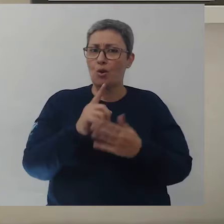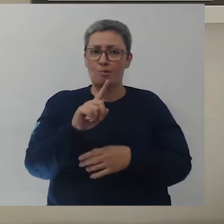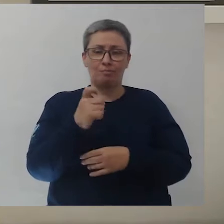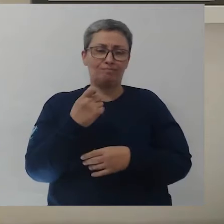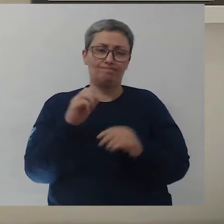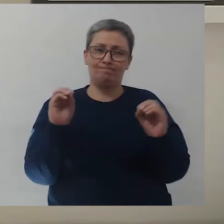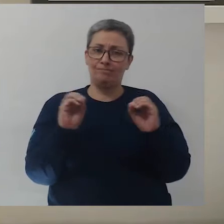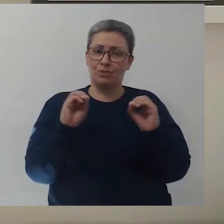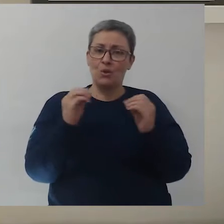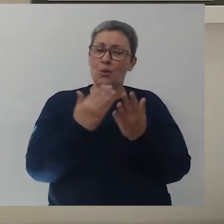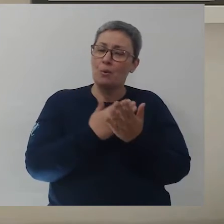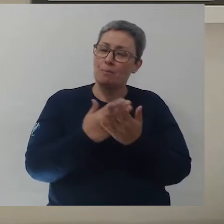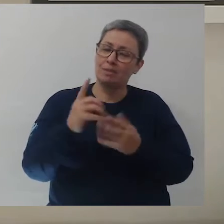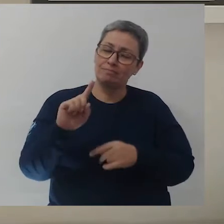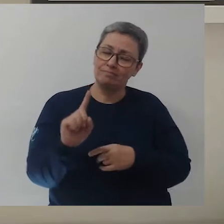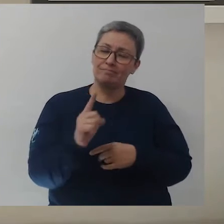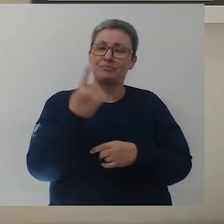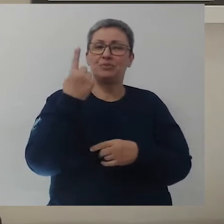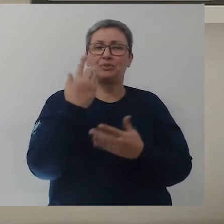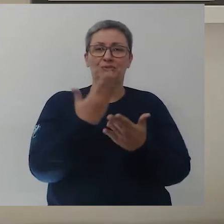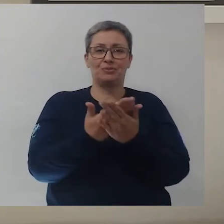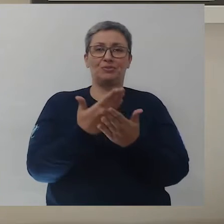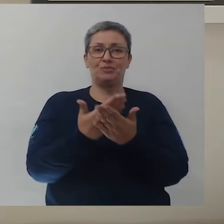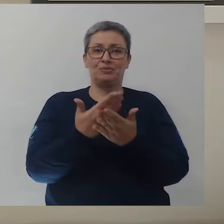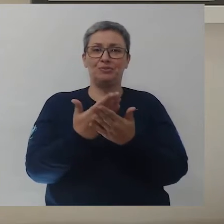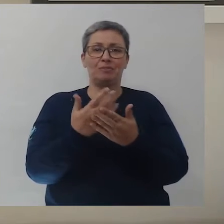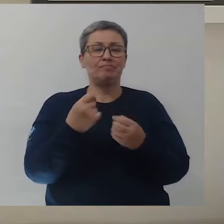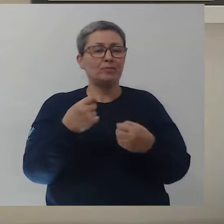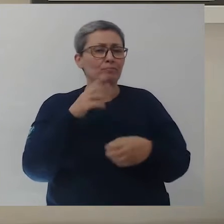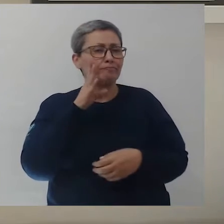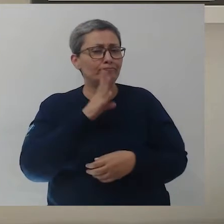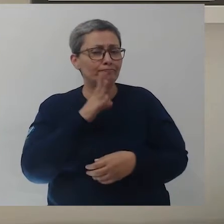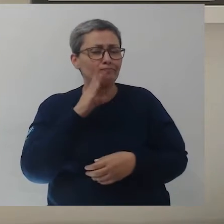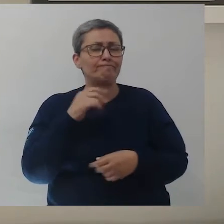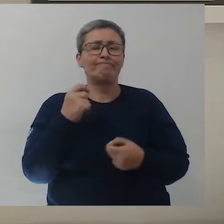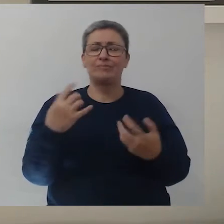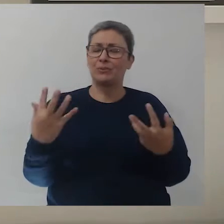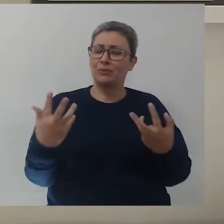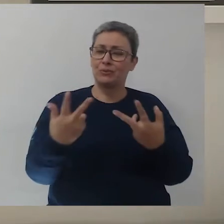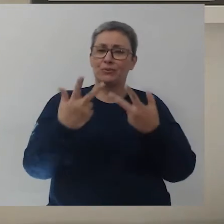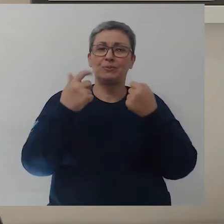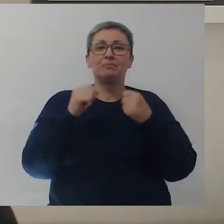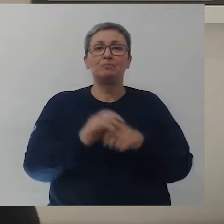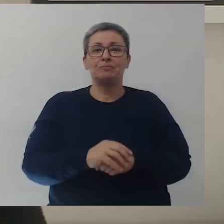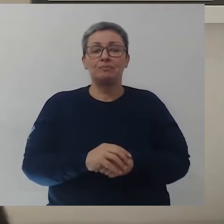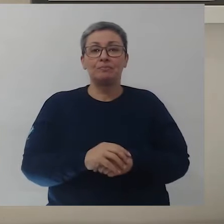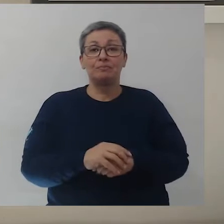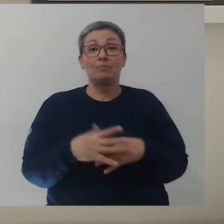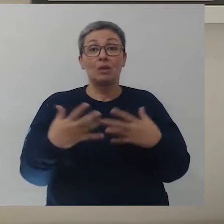estiveram em uma escola antes, começaram pela primeira vez a estudar. Isso é muito legal, é muito incrível.